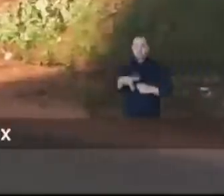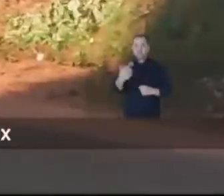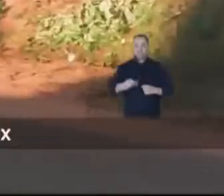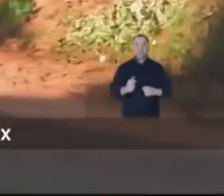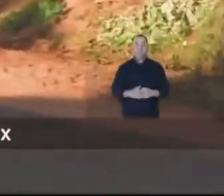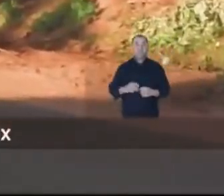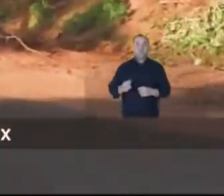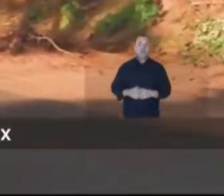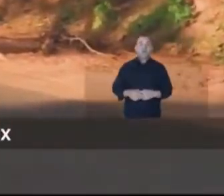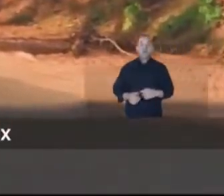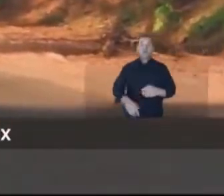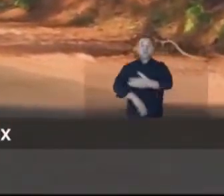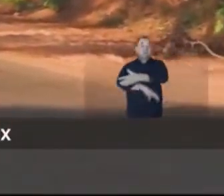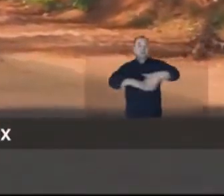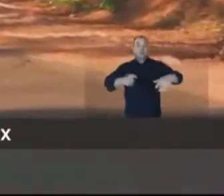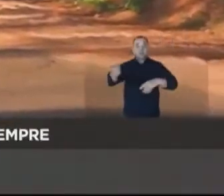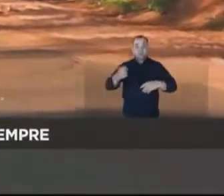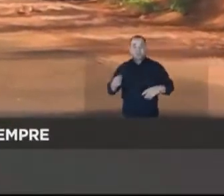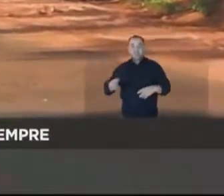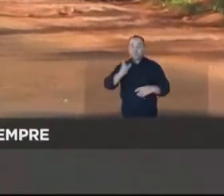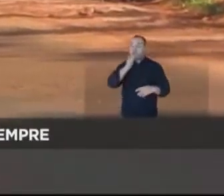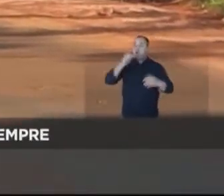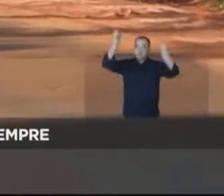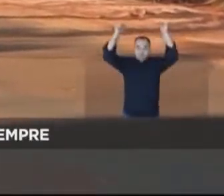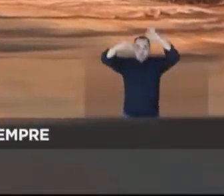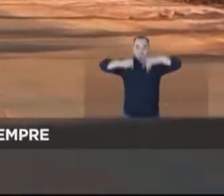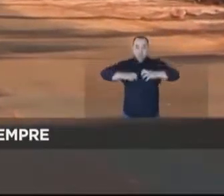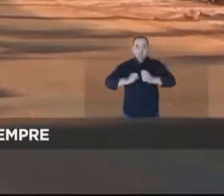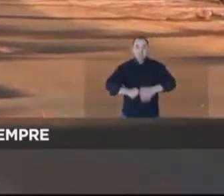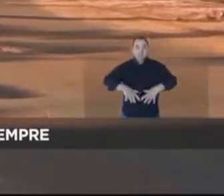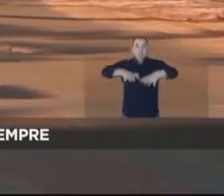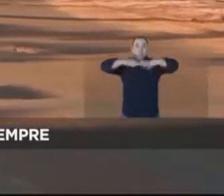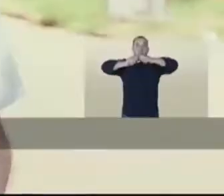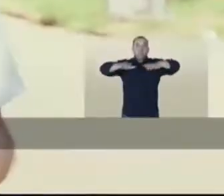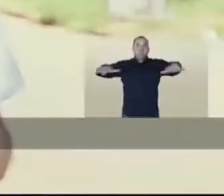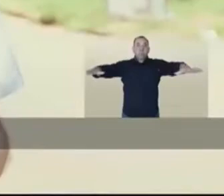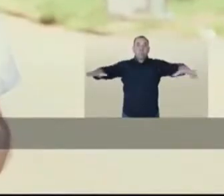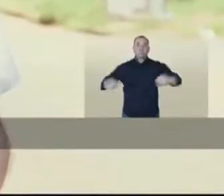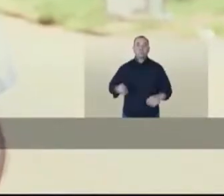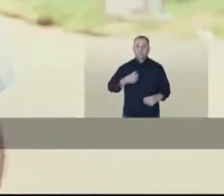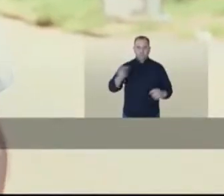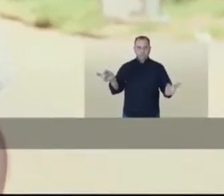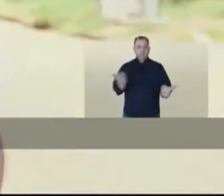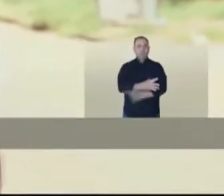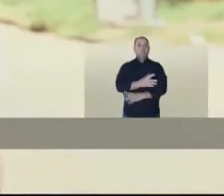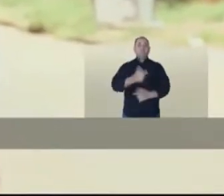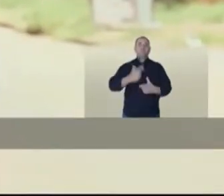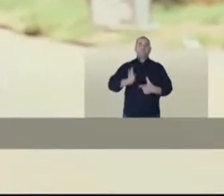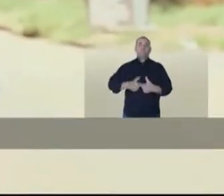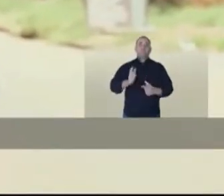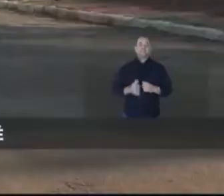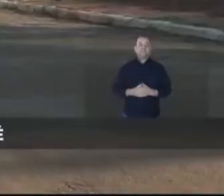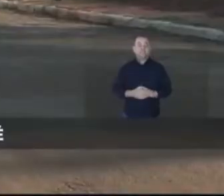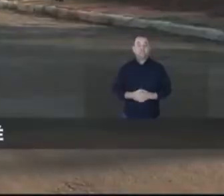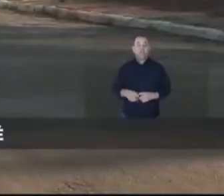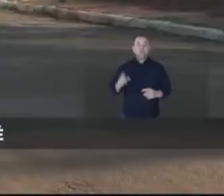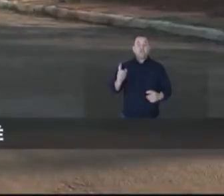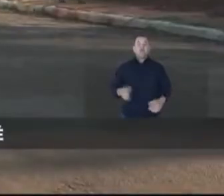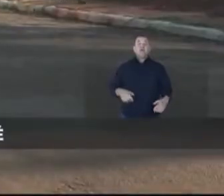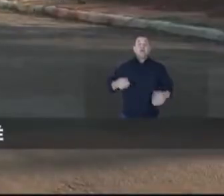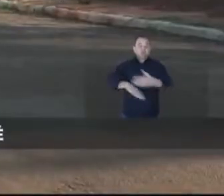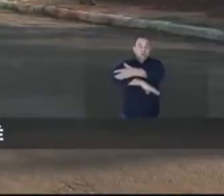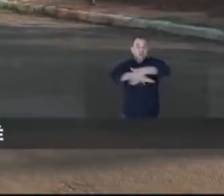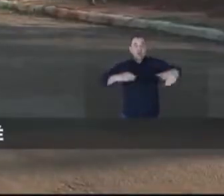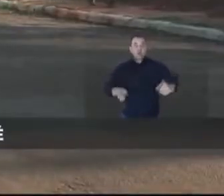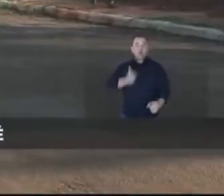esgoto. Estamos aqui no Jardim Monubi, na Rua X. O problema histórico e grave que acontece sempre. Quando chove, alaga. Eu vou resolver esse problema. Foi